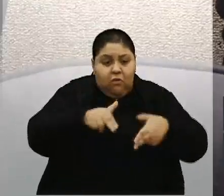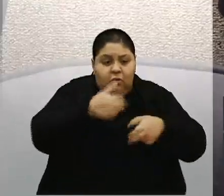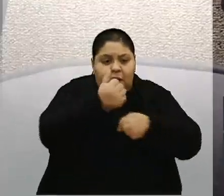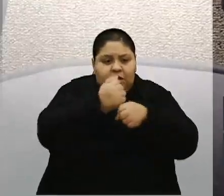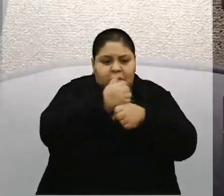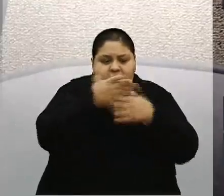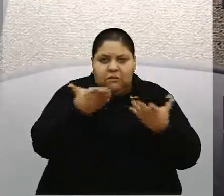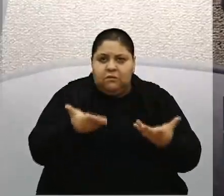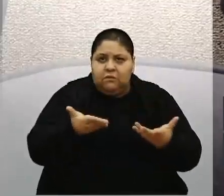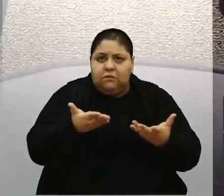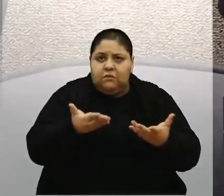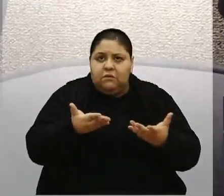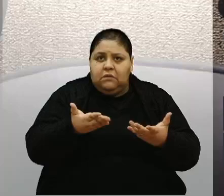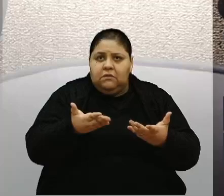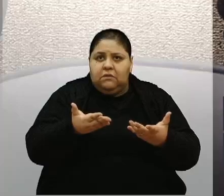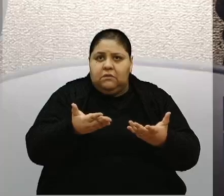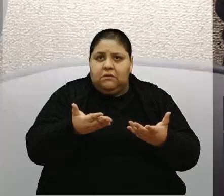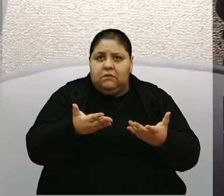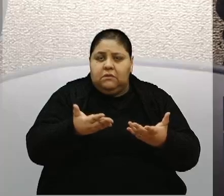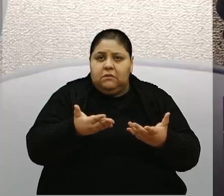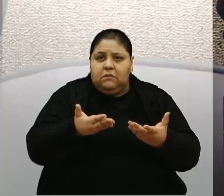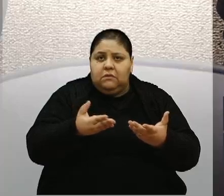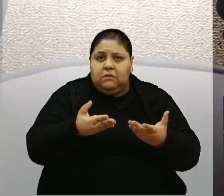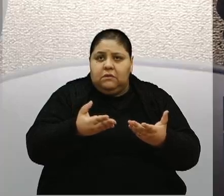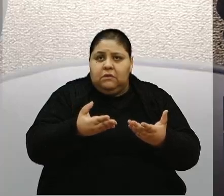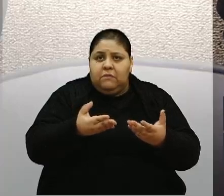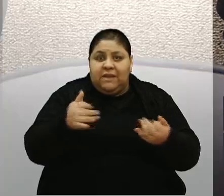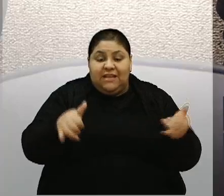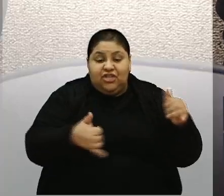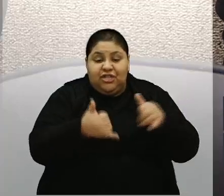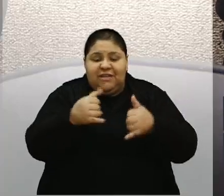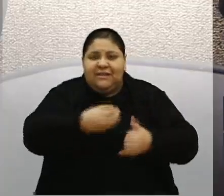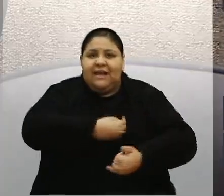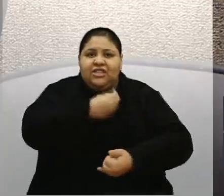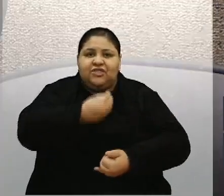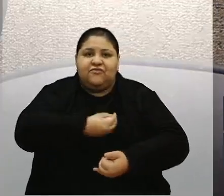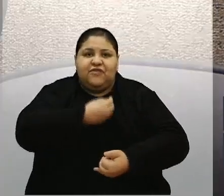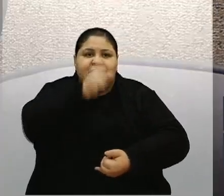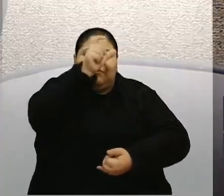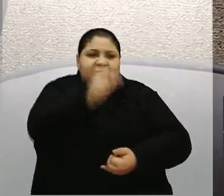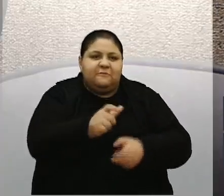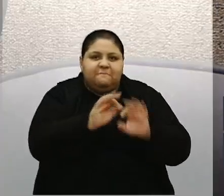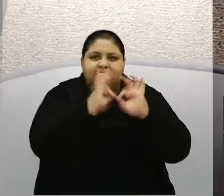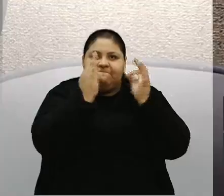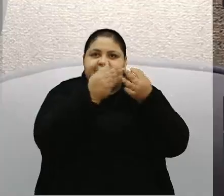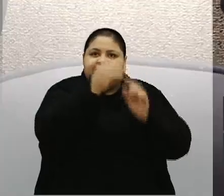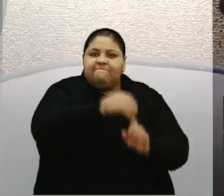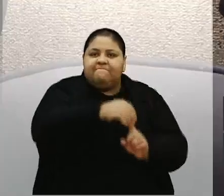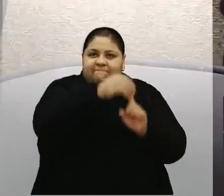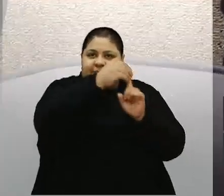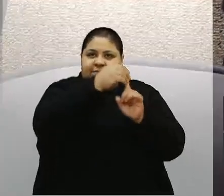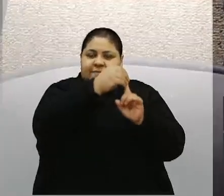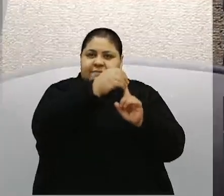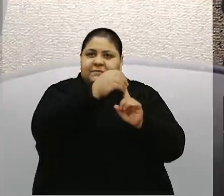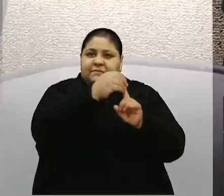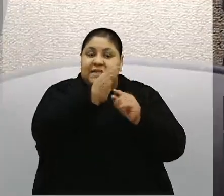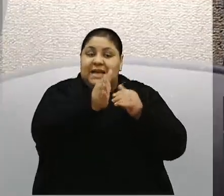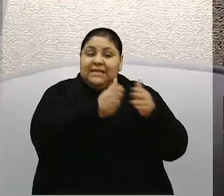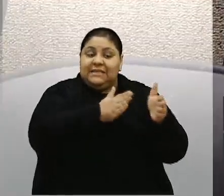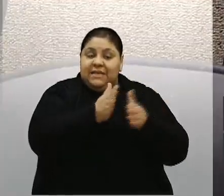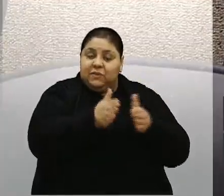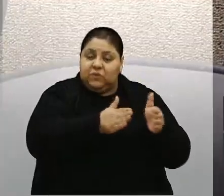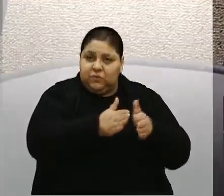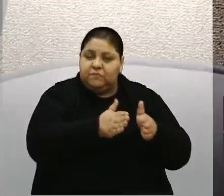para dar benfeitoria a essas famílias, a essas pessoas, principalmente no que diz respeito a acessos,